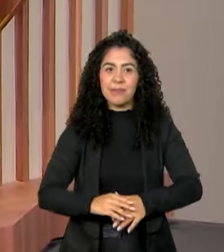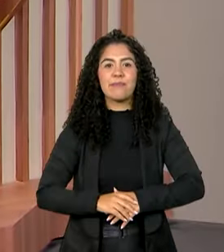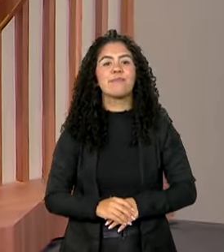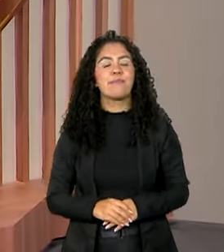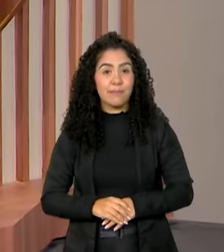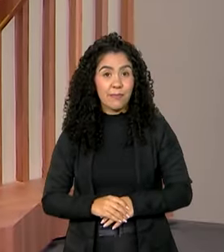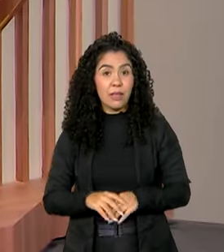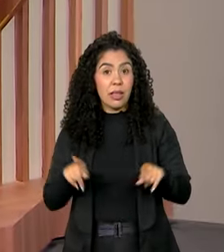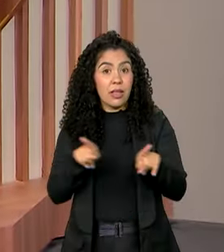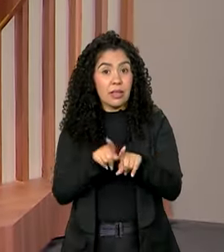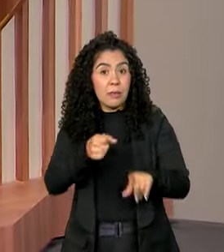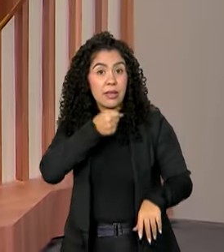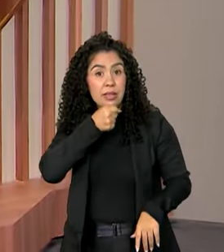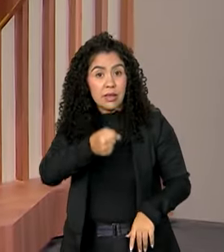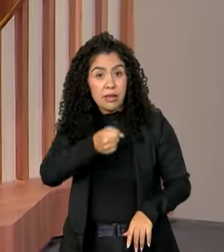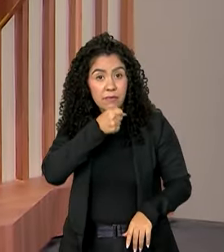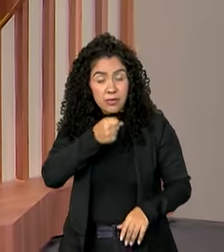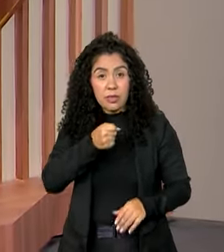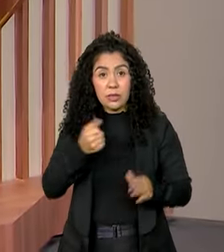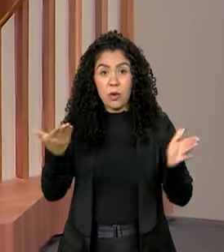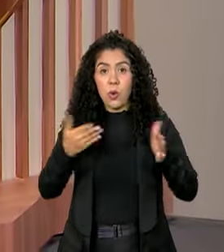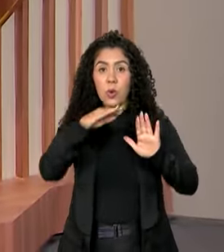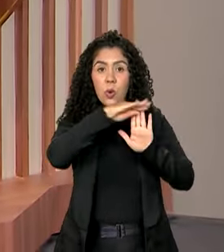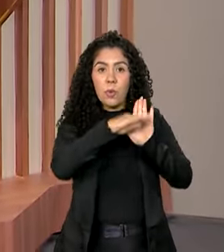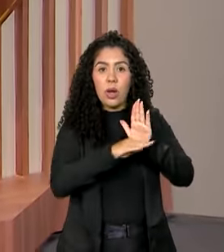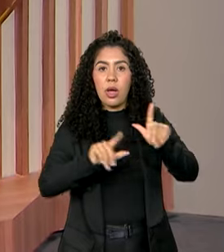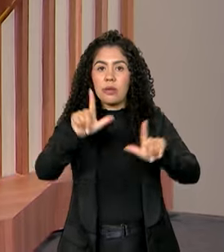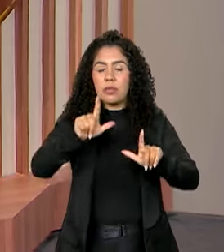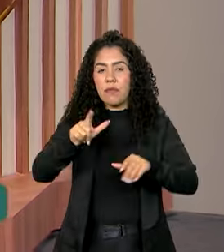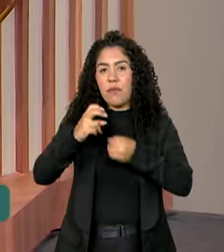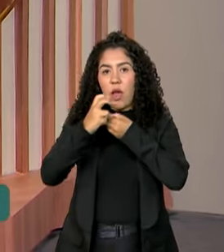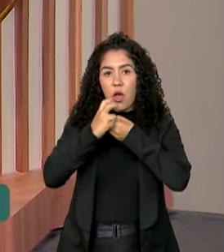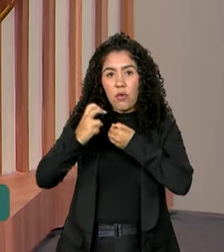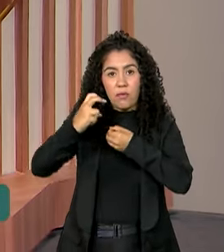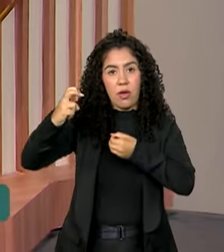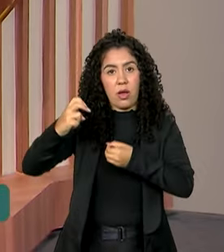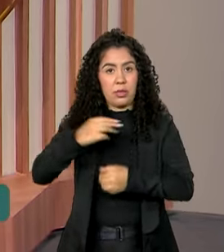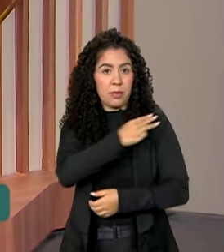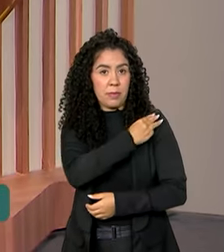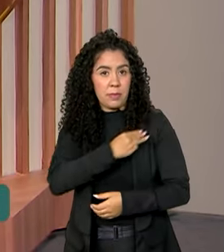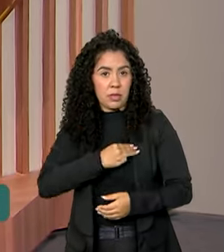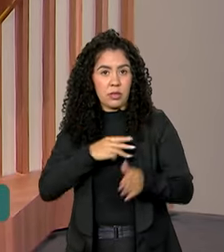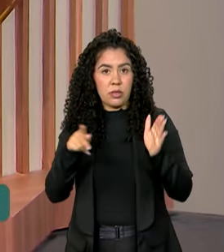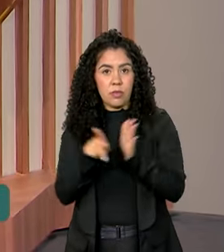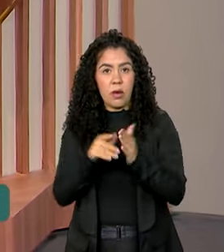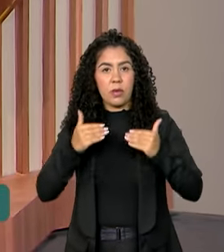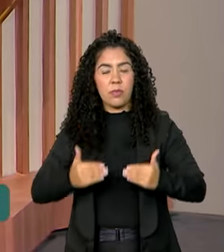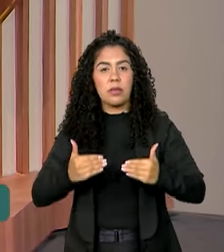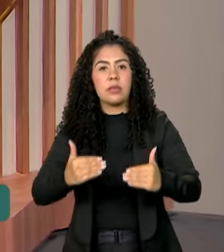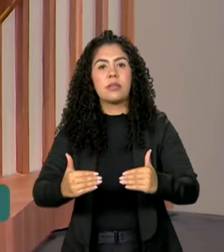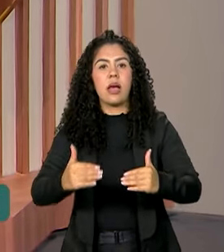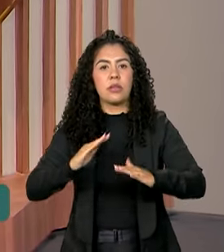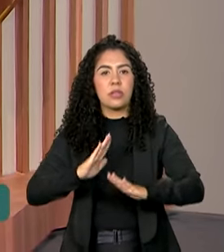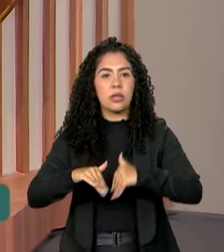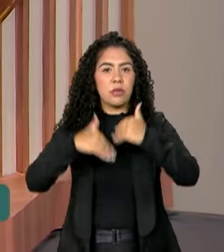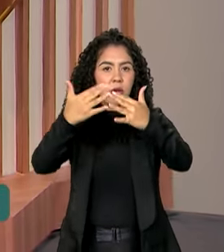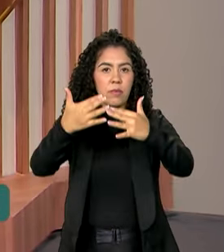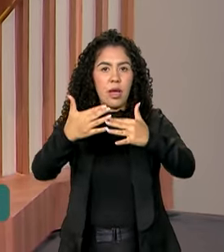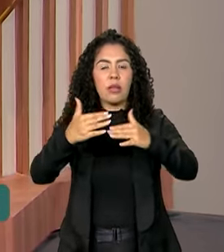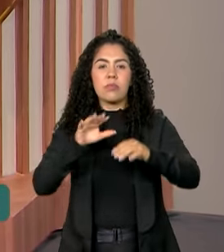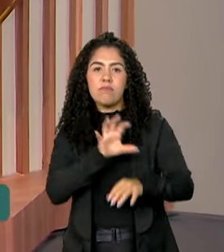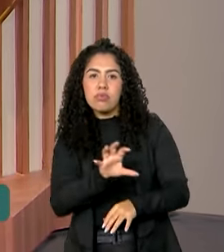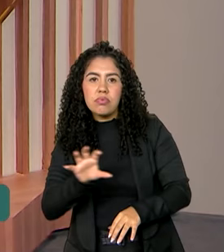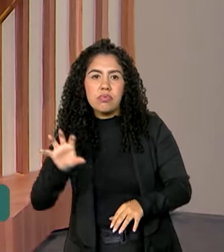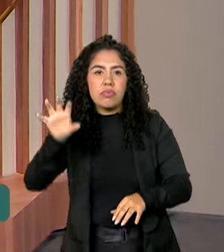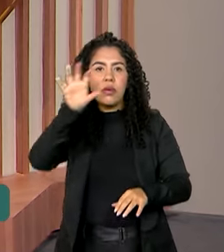E em entrevista ao programa A Voz do Brasil, o ministro da Integração e do Desenvolvimento Regional falou sobre o combate aos incêndios